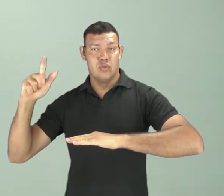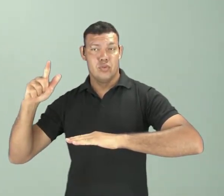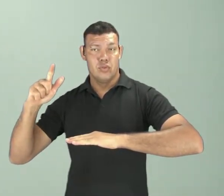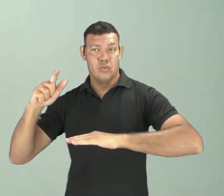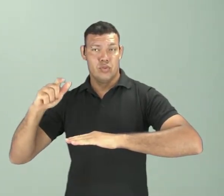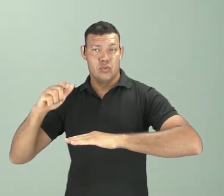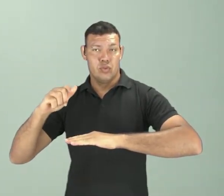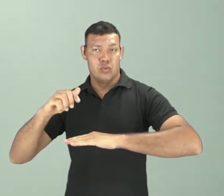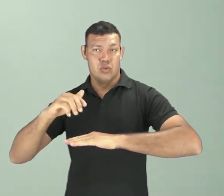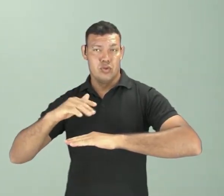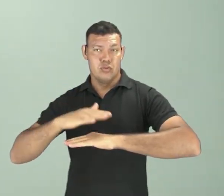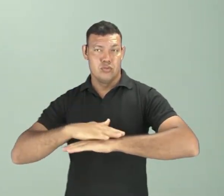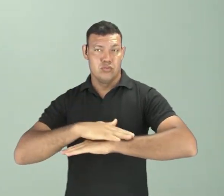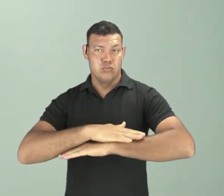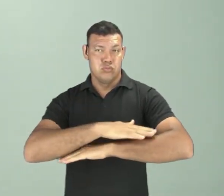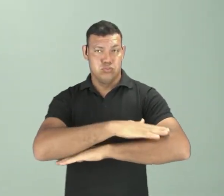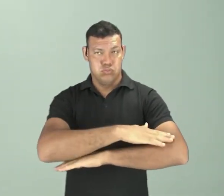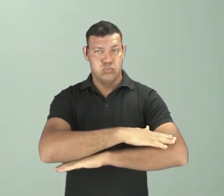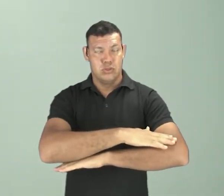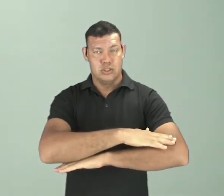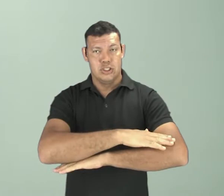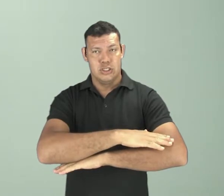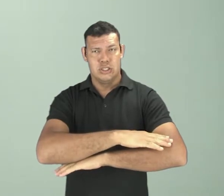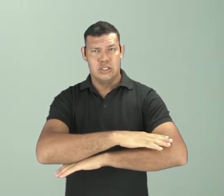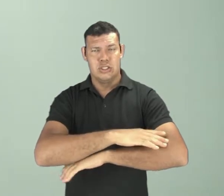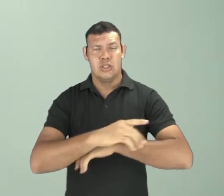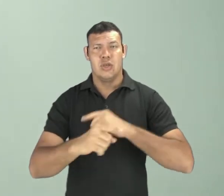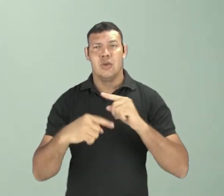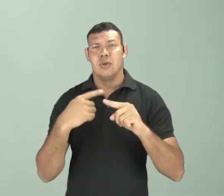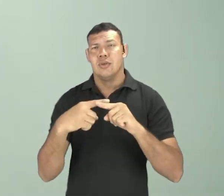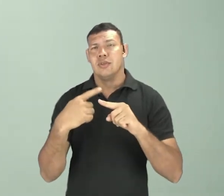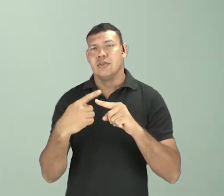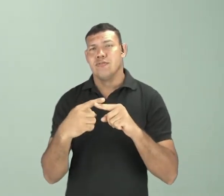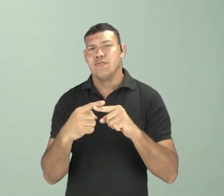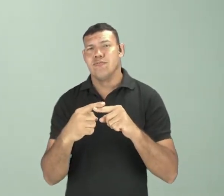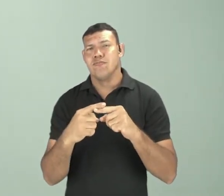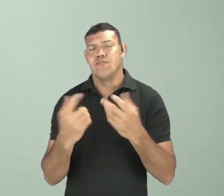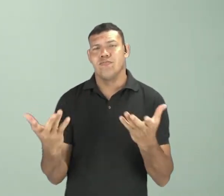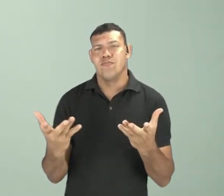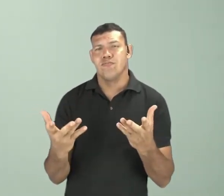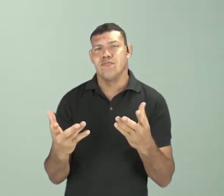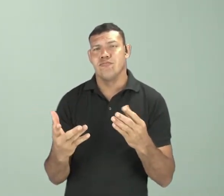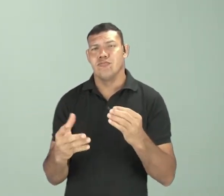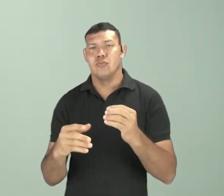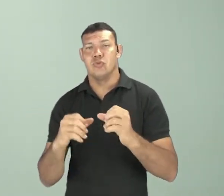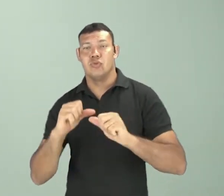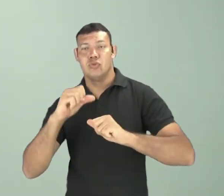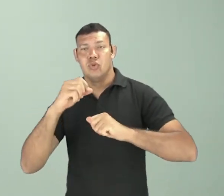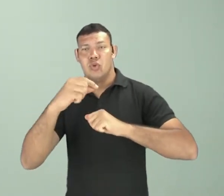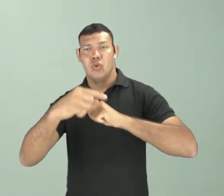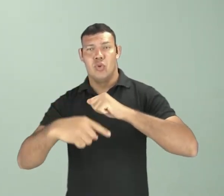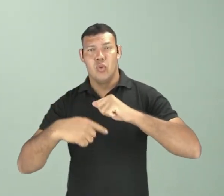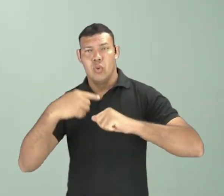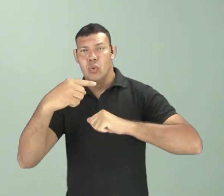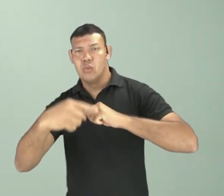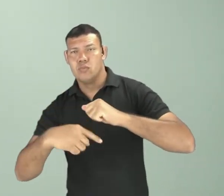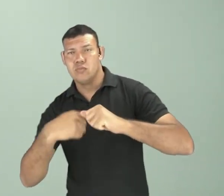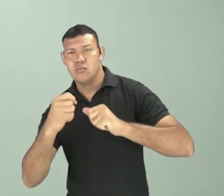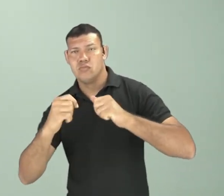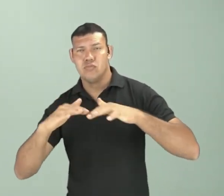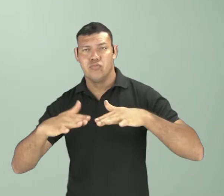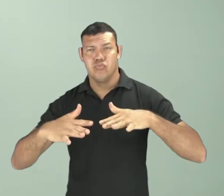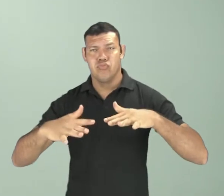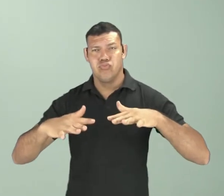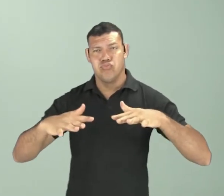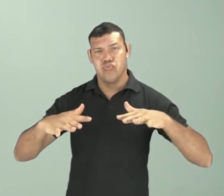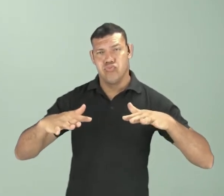átomos e das moléculas presentes no material e a partir desse movimento de vibração essa energia ela passa a ser